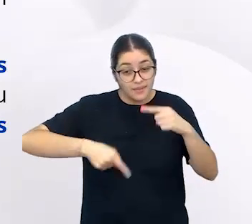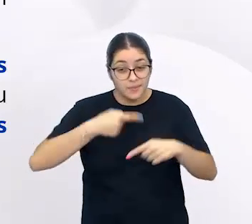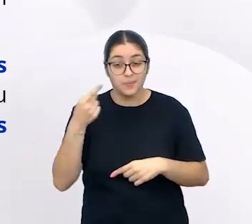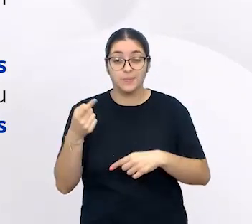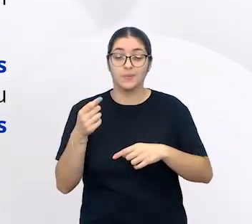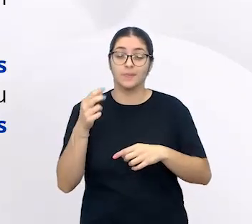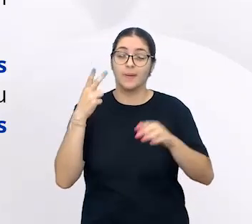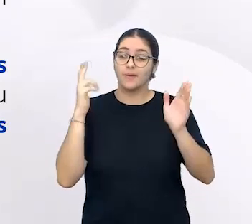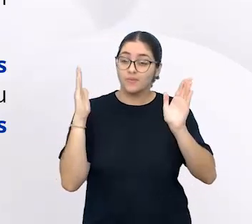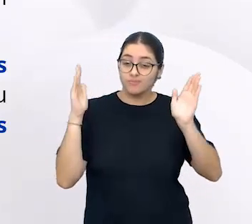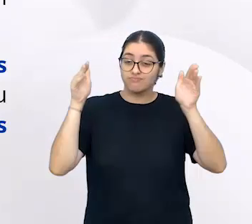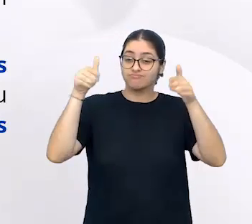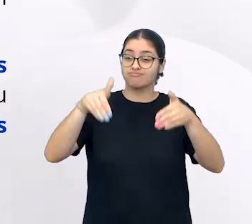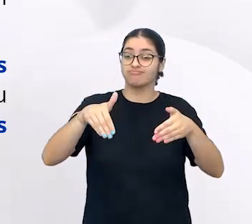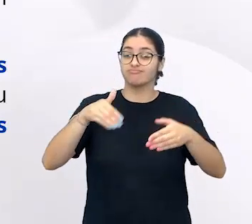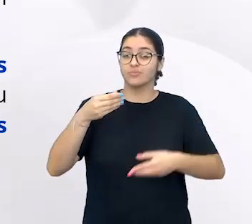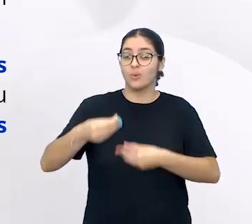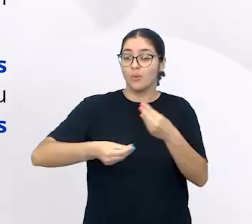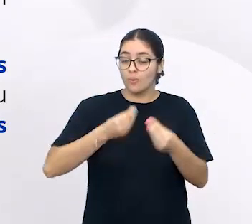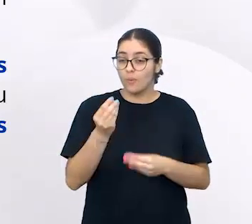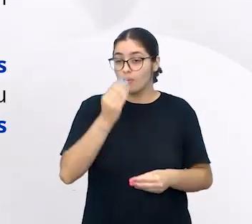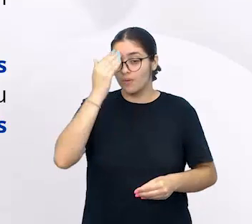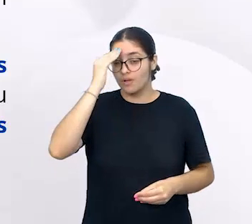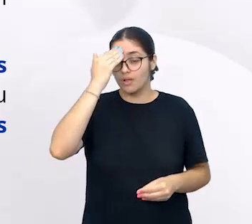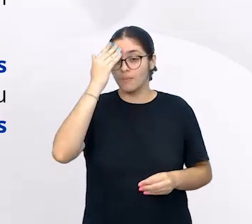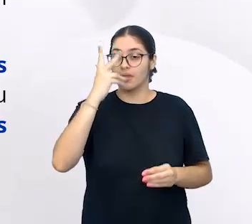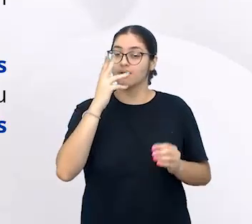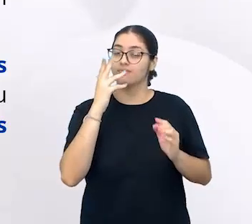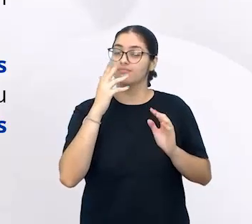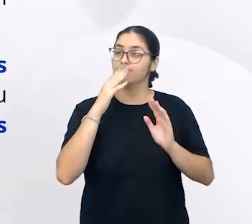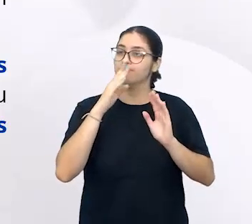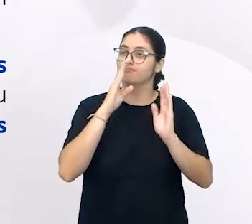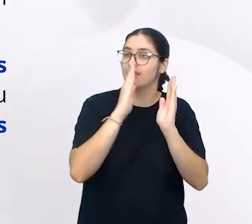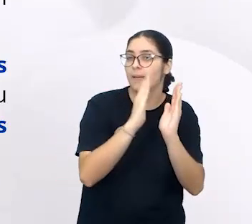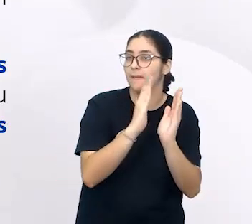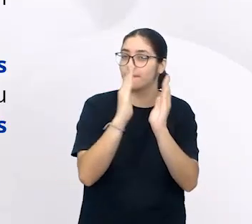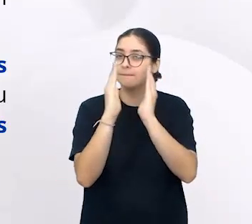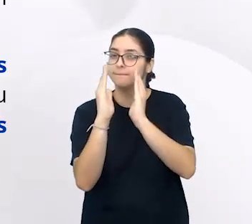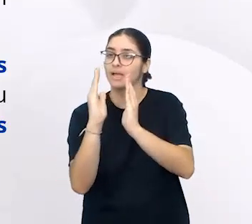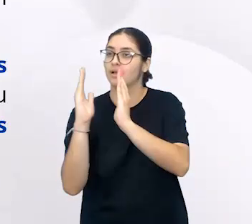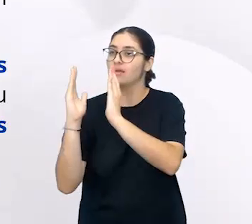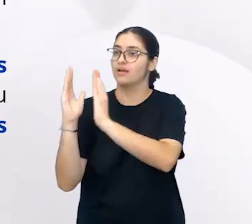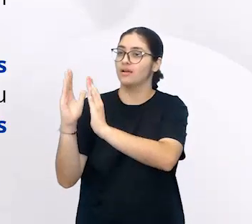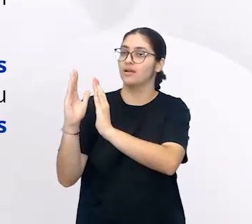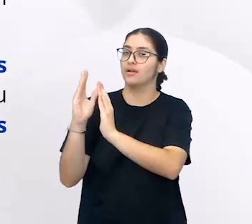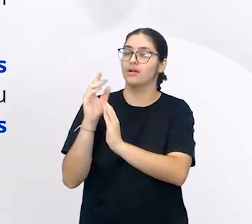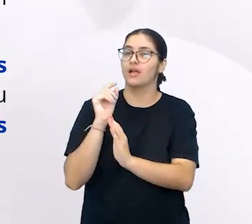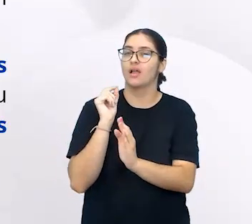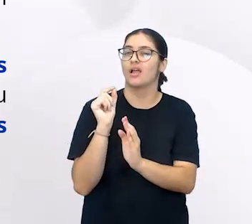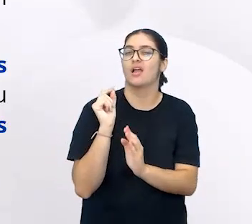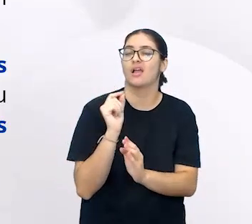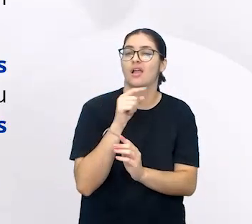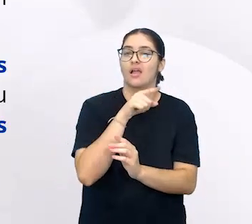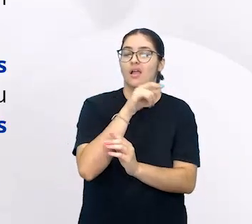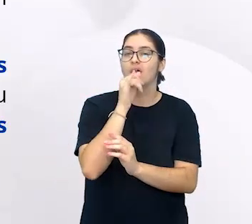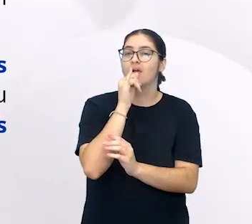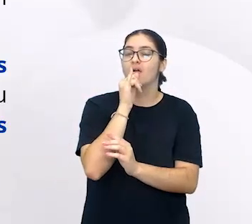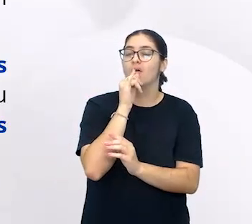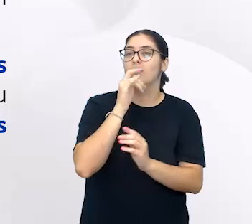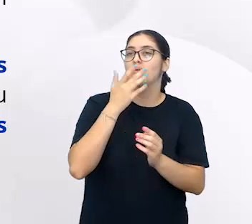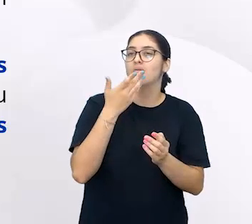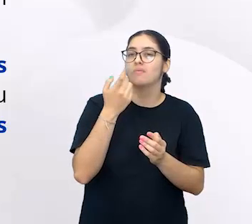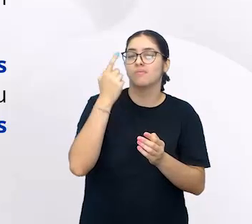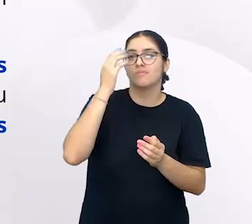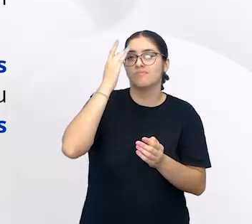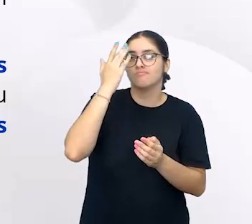se focar e entender partezinha, parte por parte. Então, separar o que é corda, ou